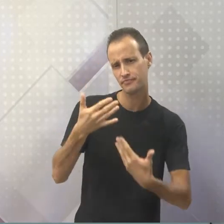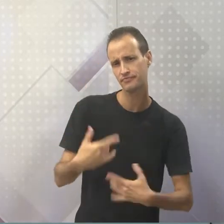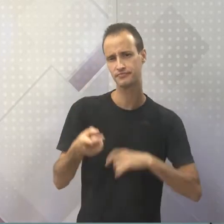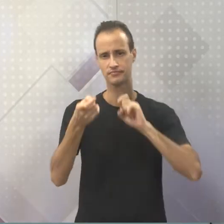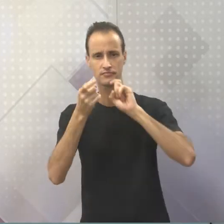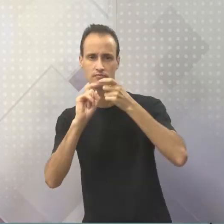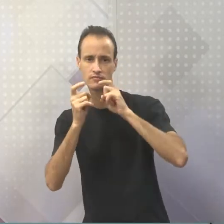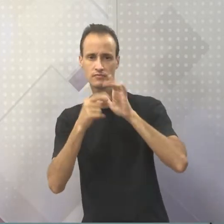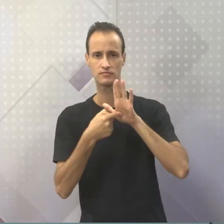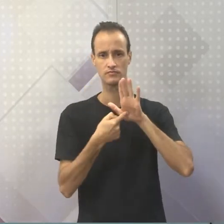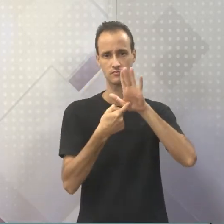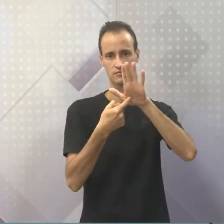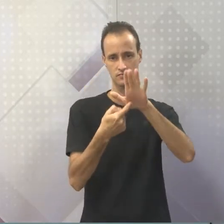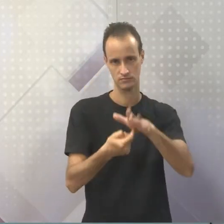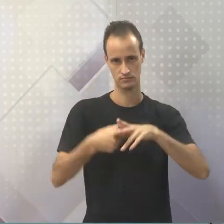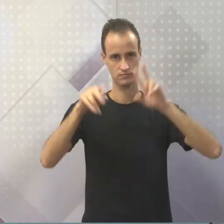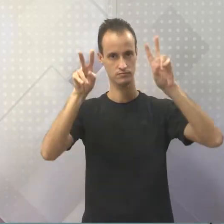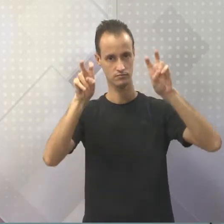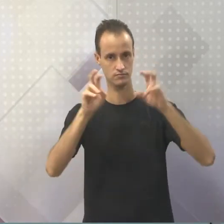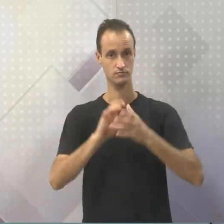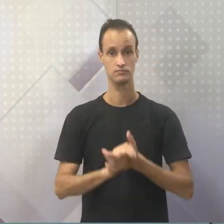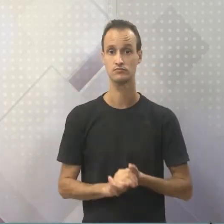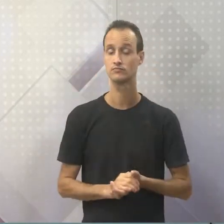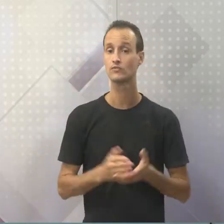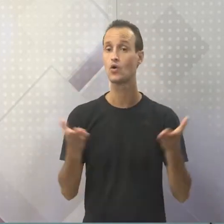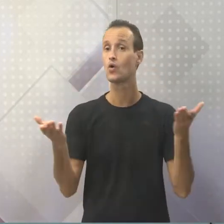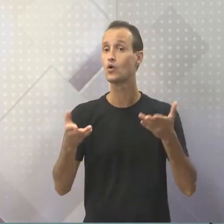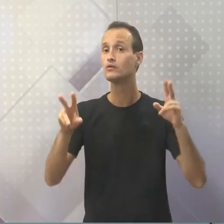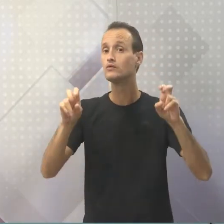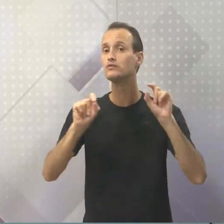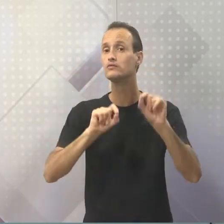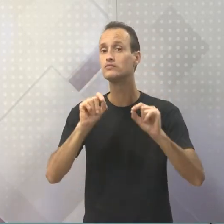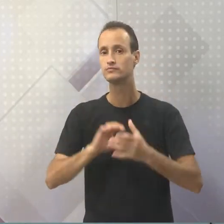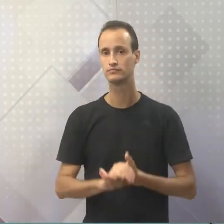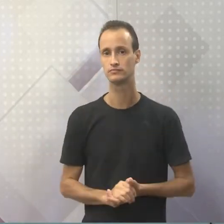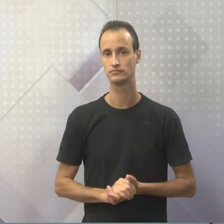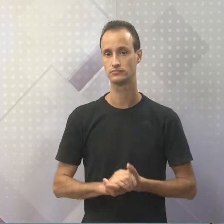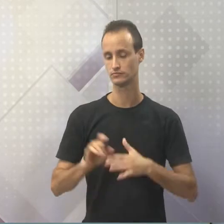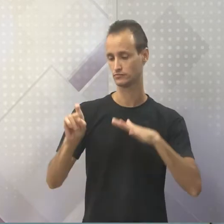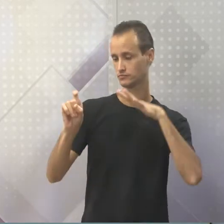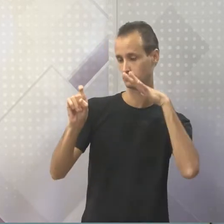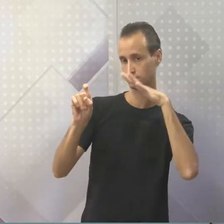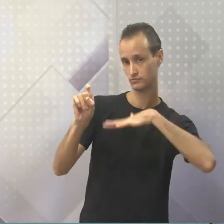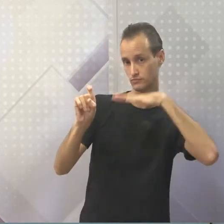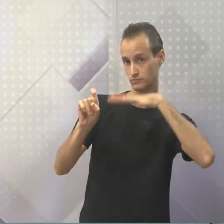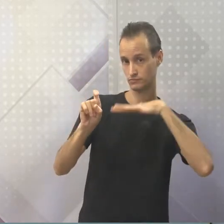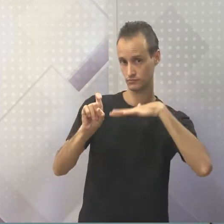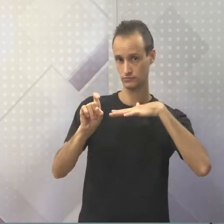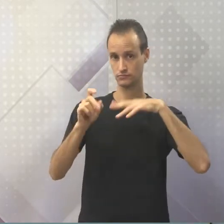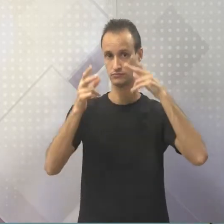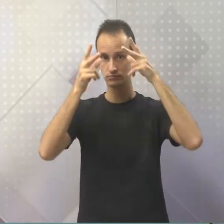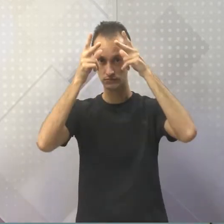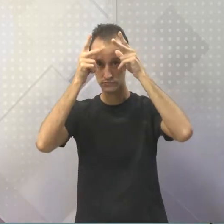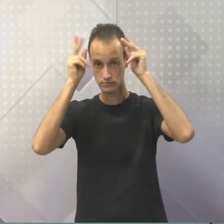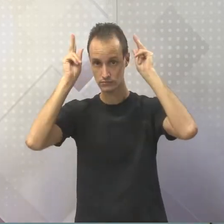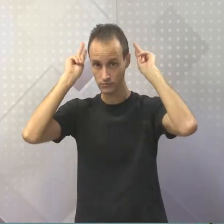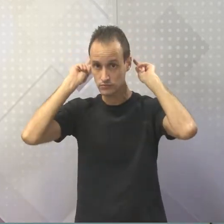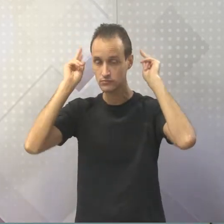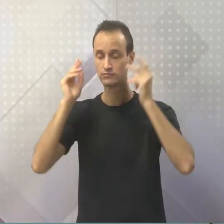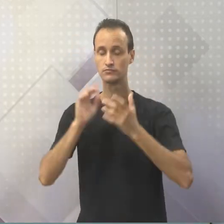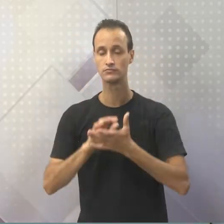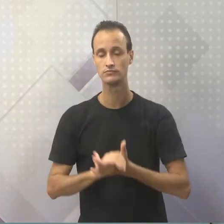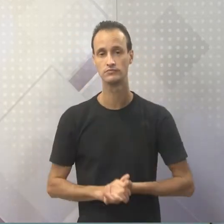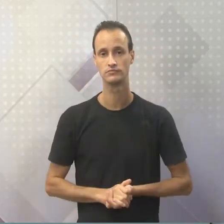discutir e apresentar para vocês esse assunto. O assunto de hoje é justamente falando sobre a mitologia grega, isso mesmo, a